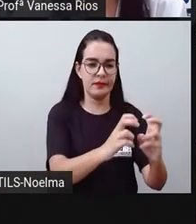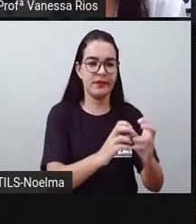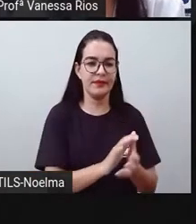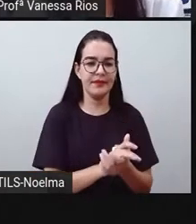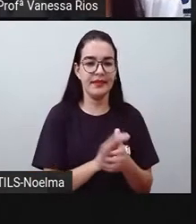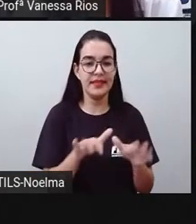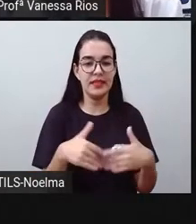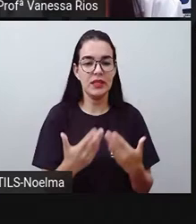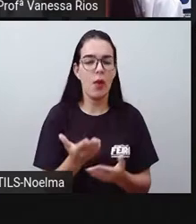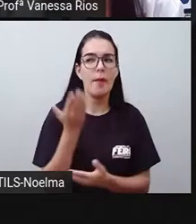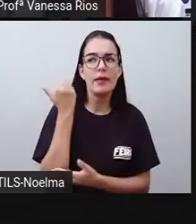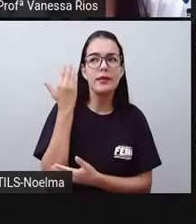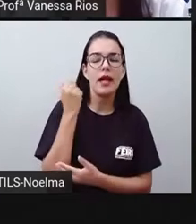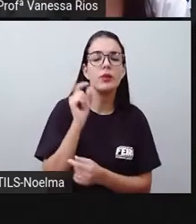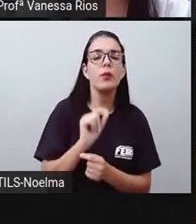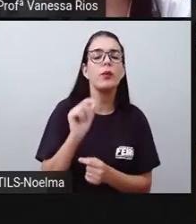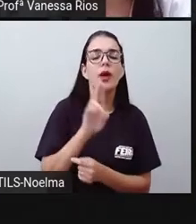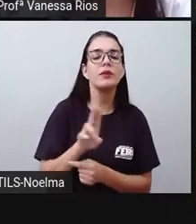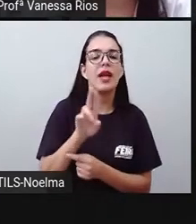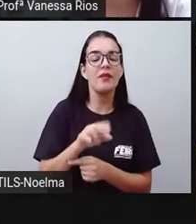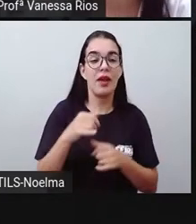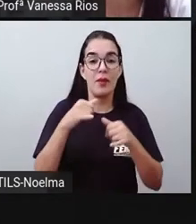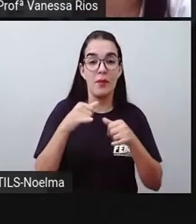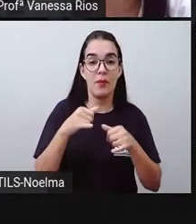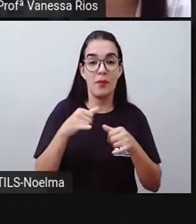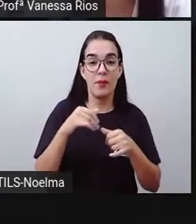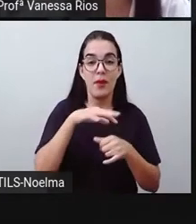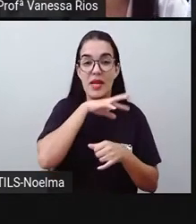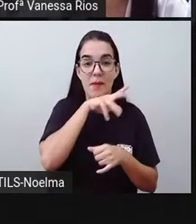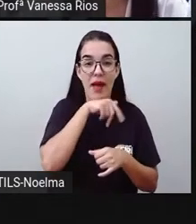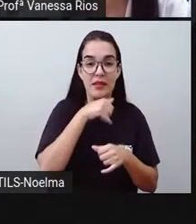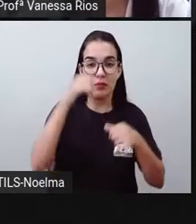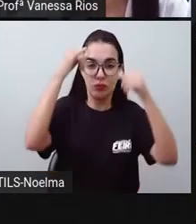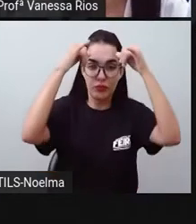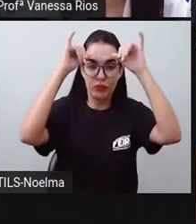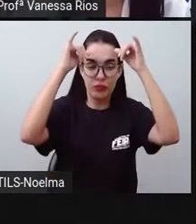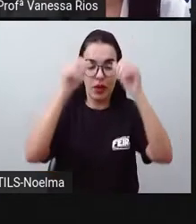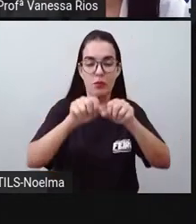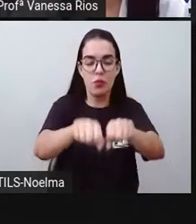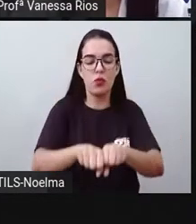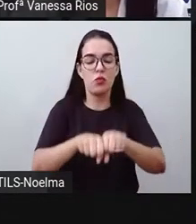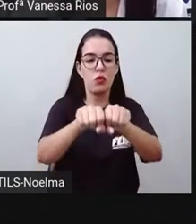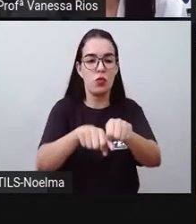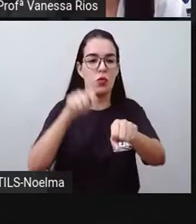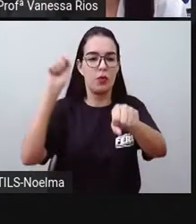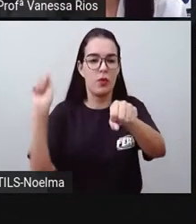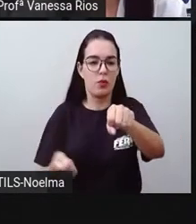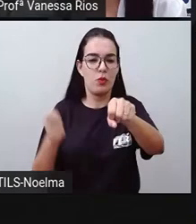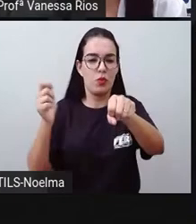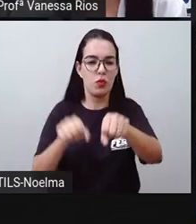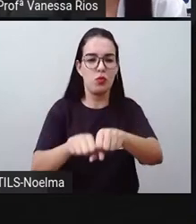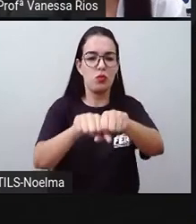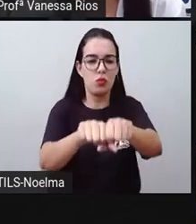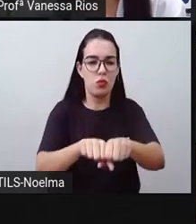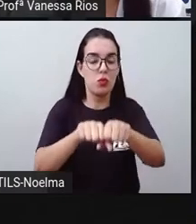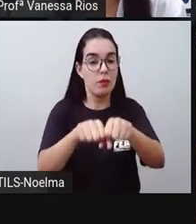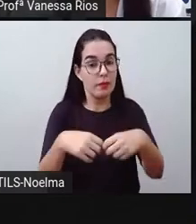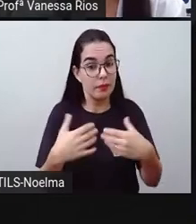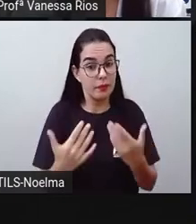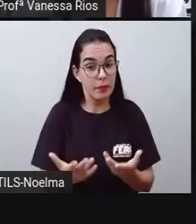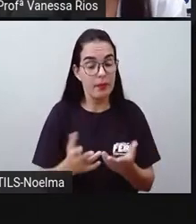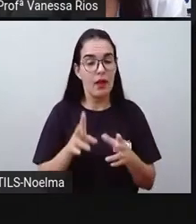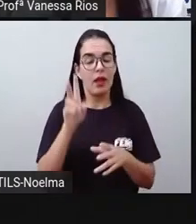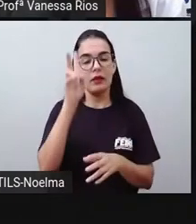princípio, se usava os animais, se inventaram as carroças e o desenvolvimento, a evolução,